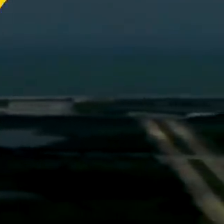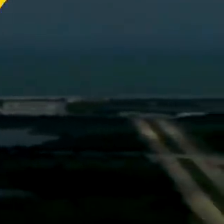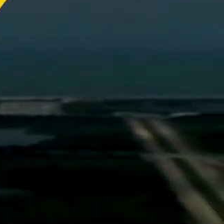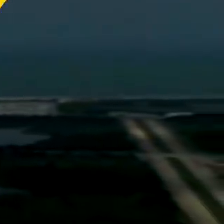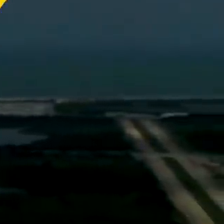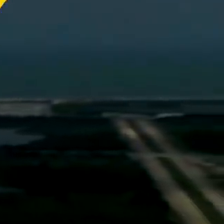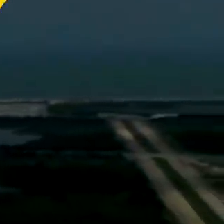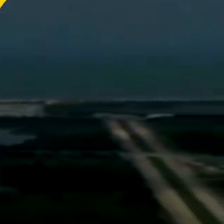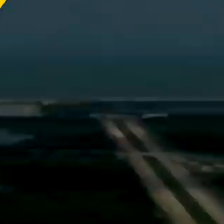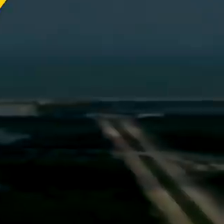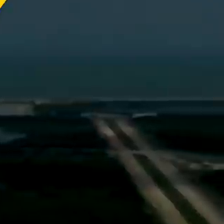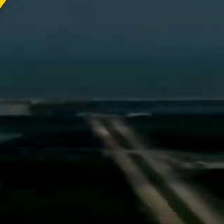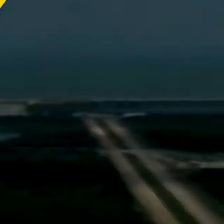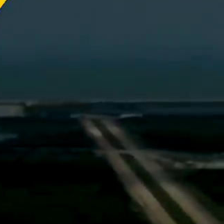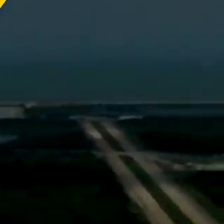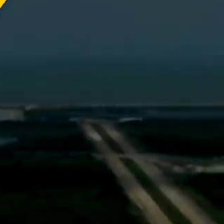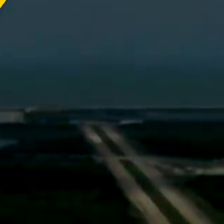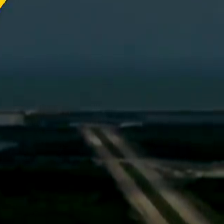Brasil.